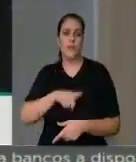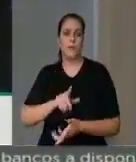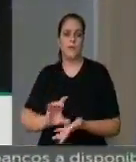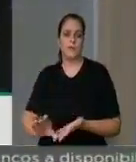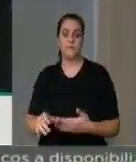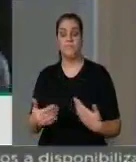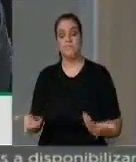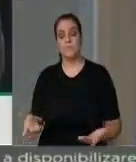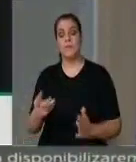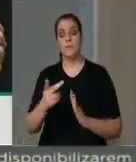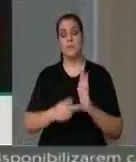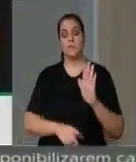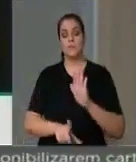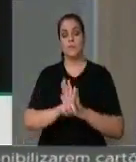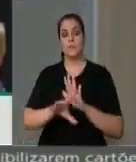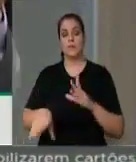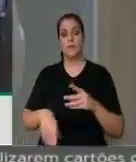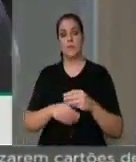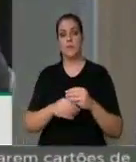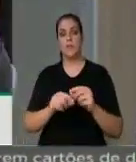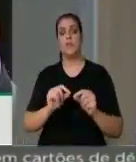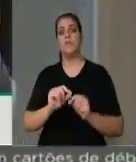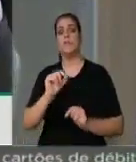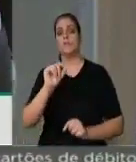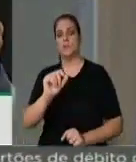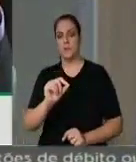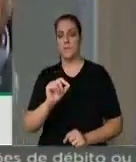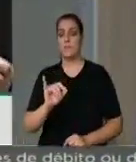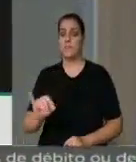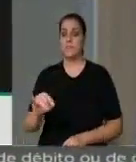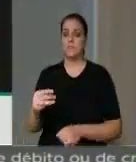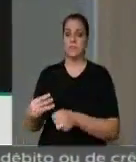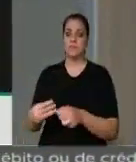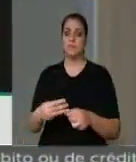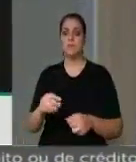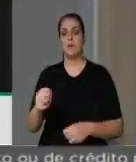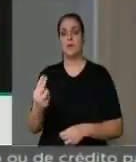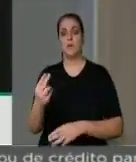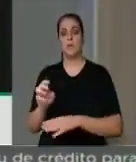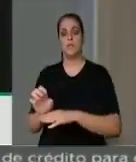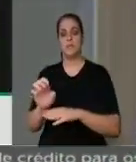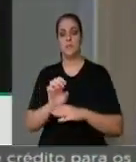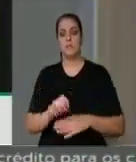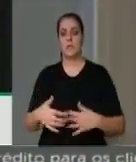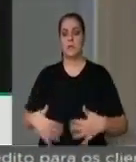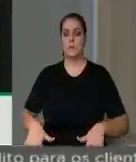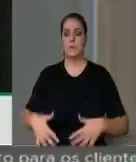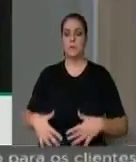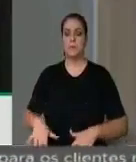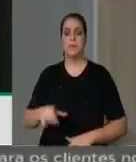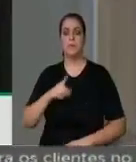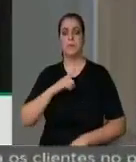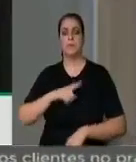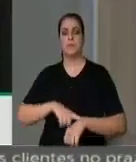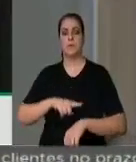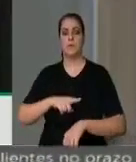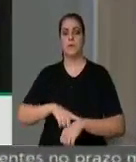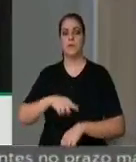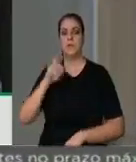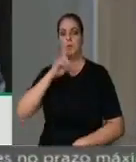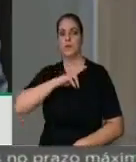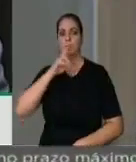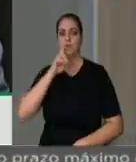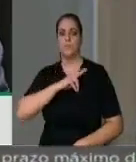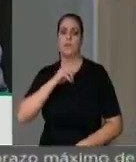complementar, ele permite que, em hipóteses em que os municípios e estados estejam reconhecidamente em situação de